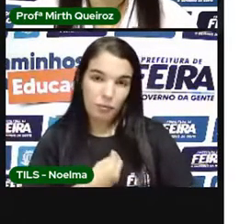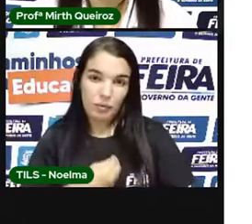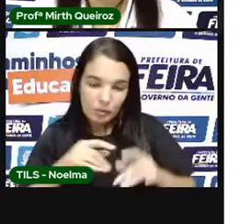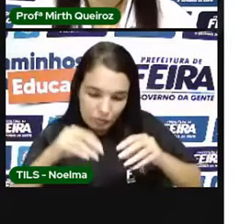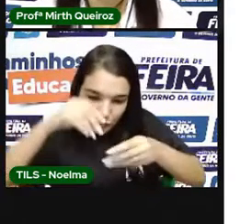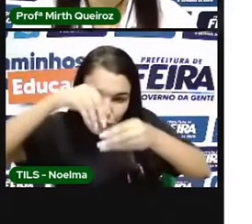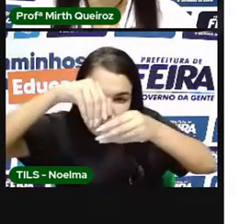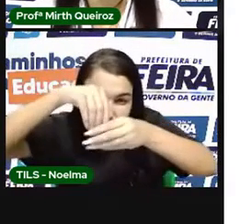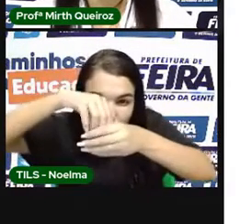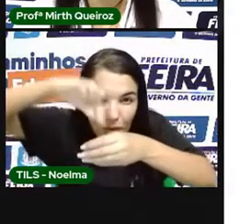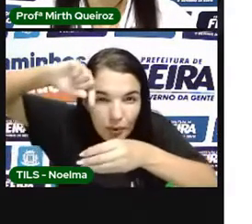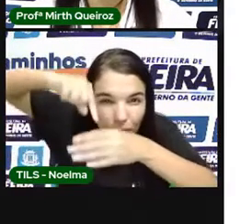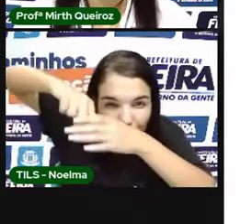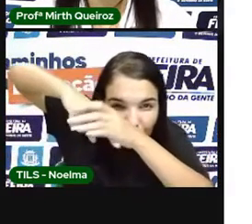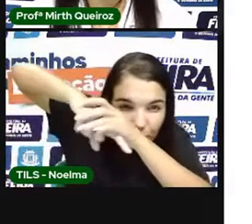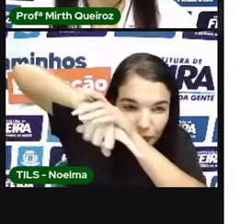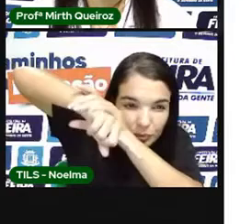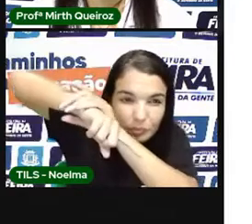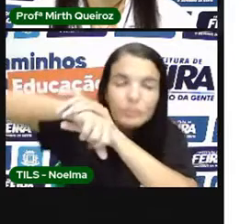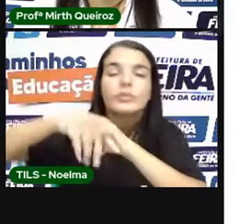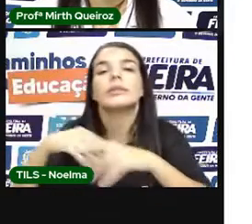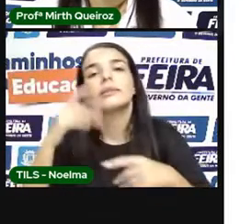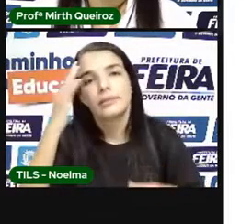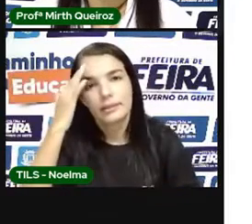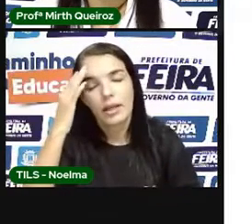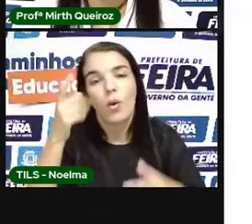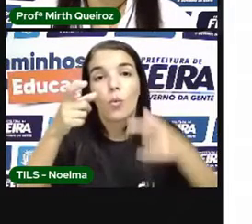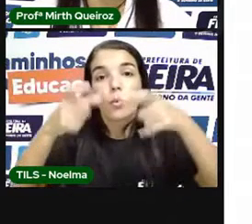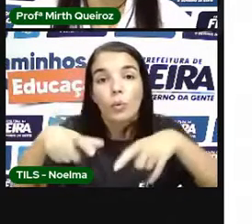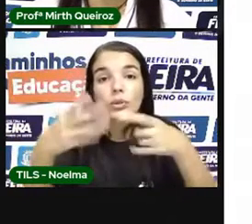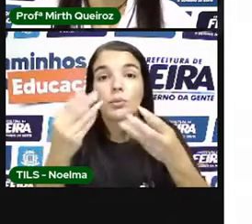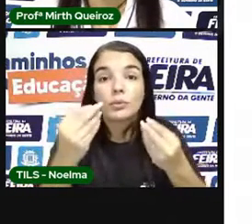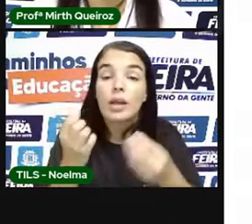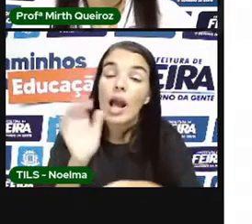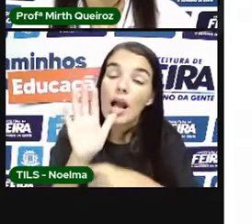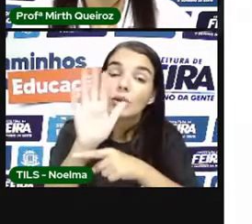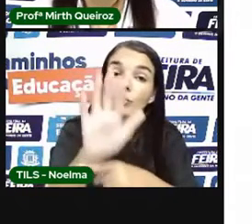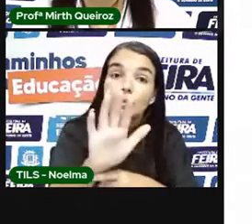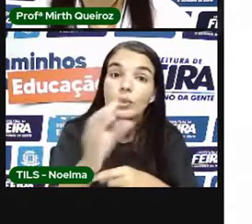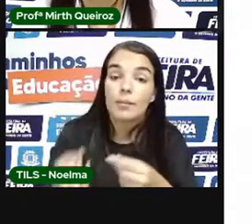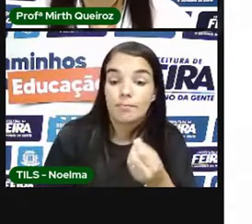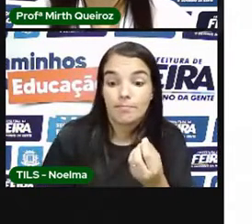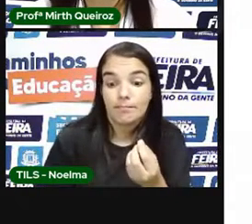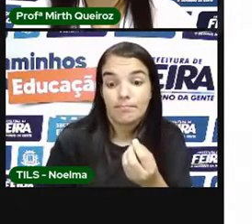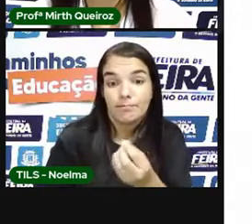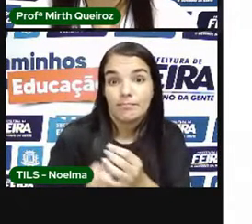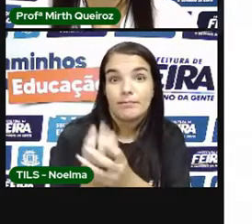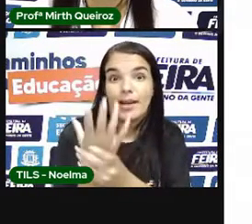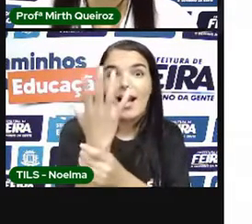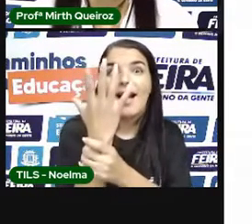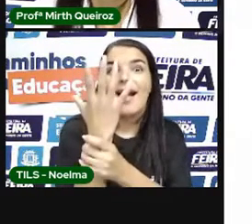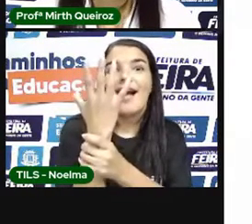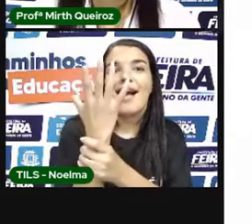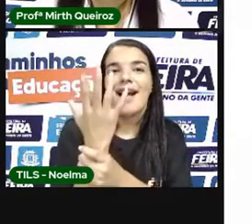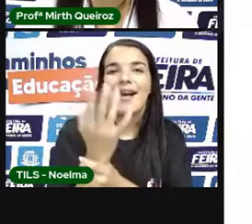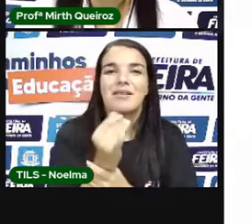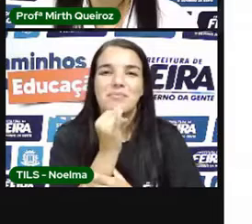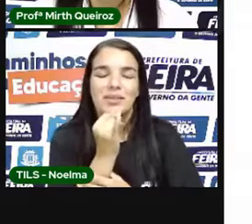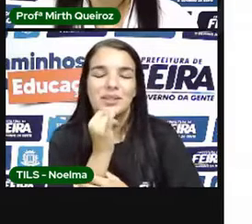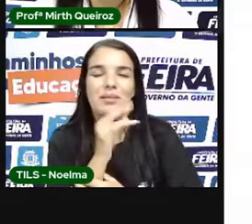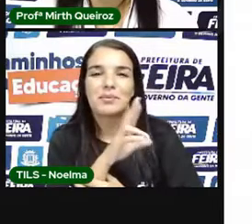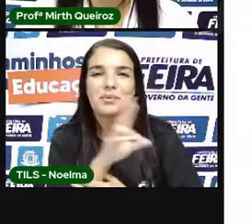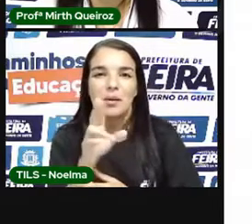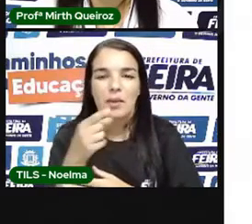Os seres vivos Que vivem ali no solo E onde muitos deles Ajudam na fertilização Do solo Que é o caso Por exemplo Das